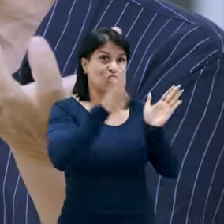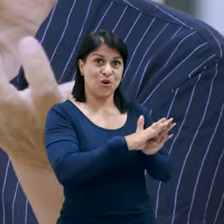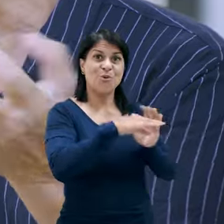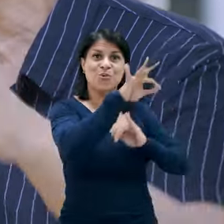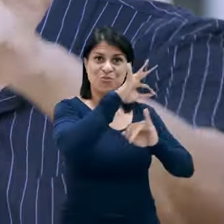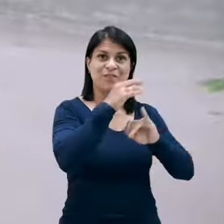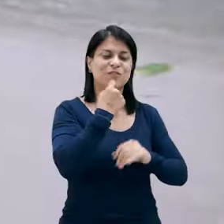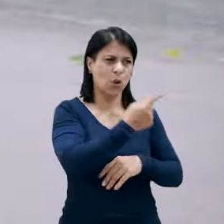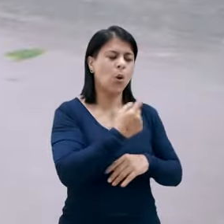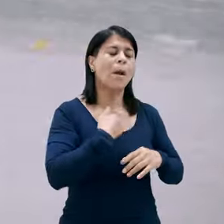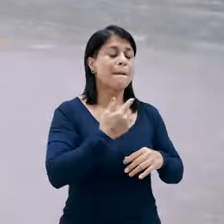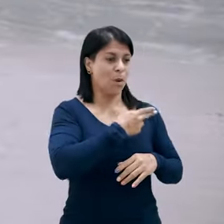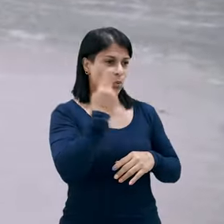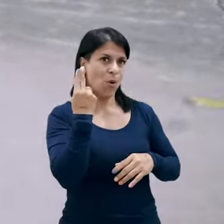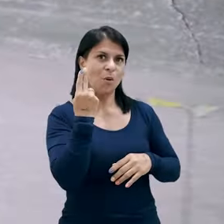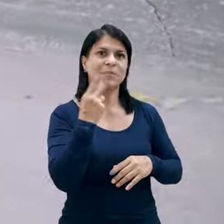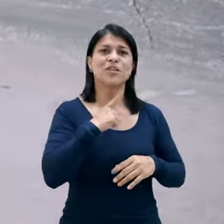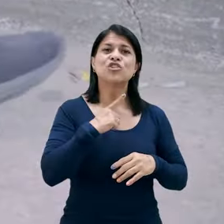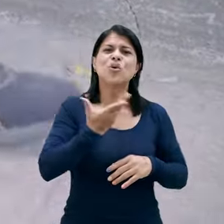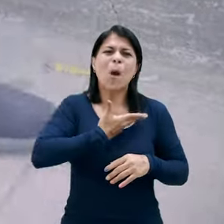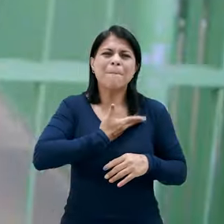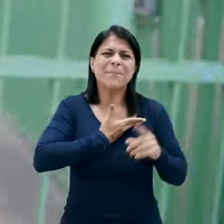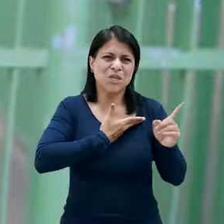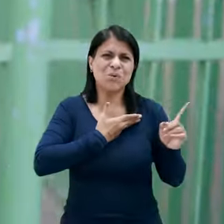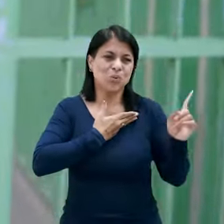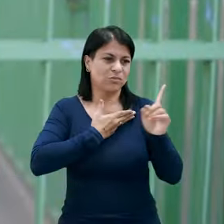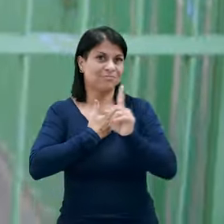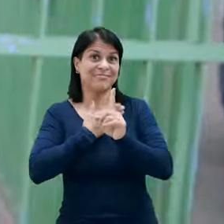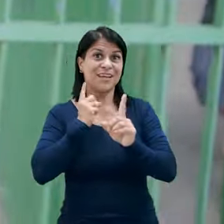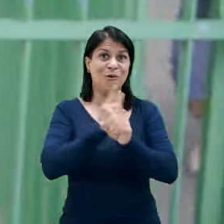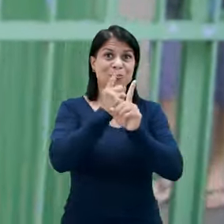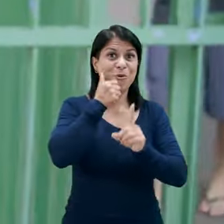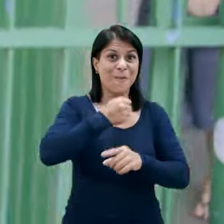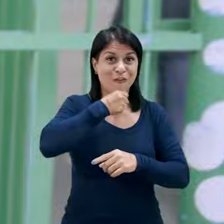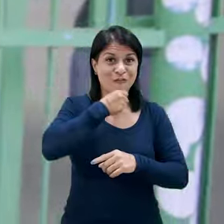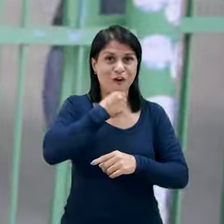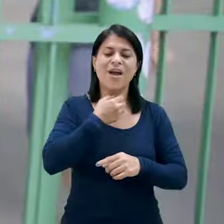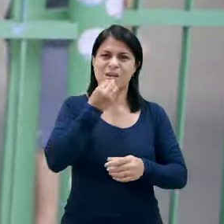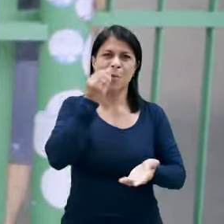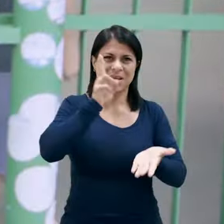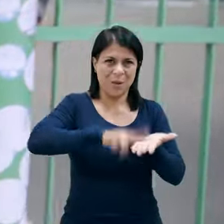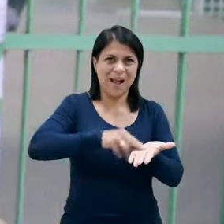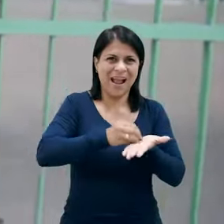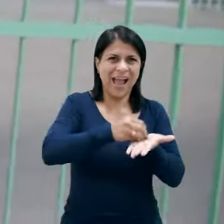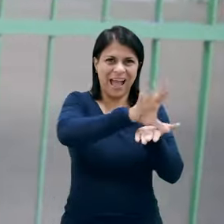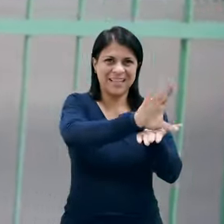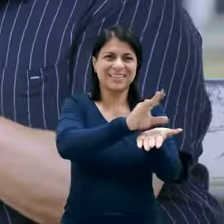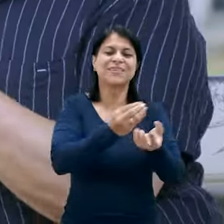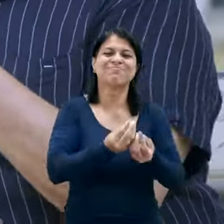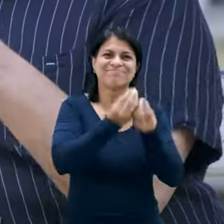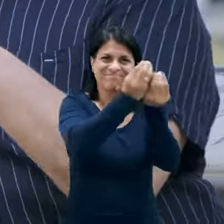coincidência, estava passando um colega meu. Aí eu tinha mandado uma cartinha também. Foi uma carta dolorida para mim, muito